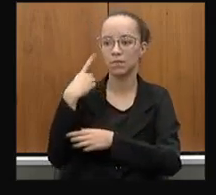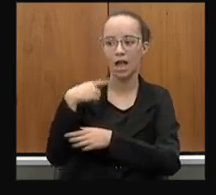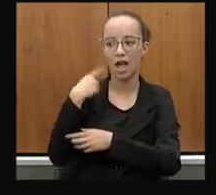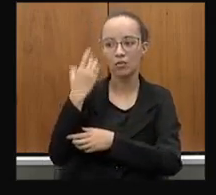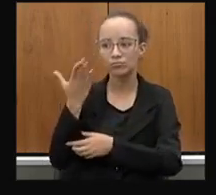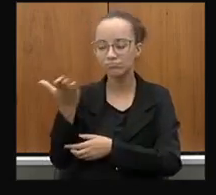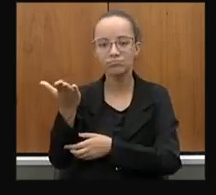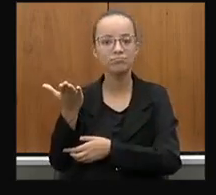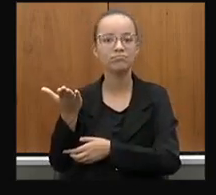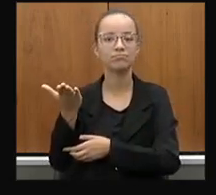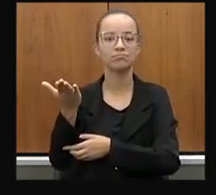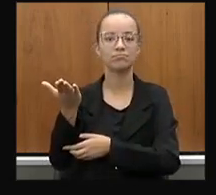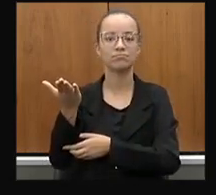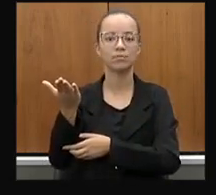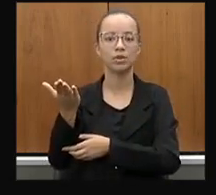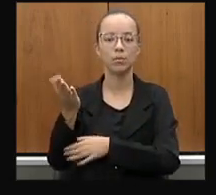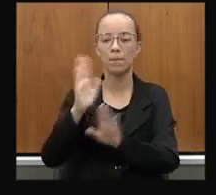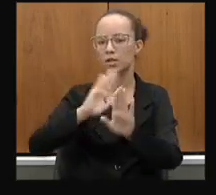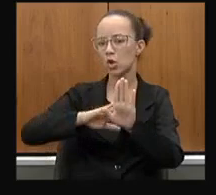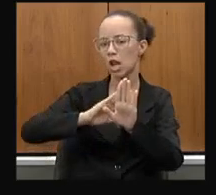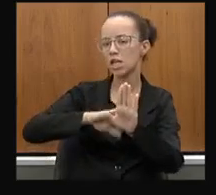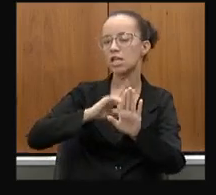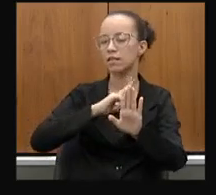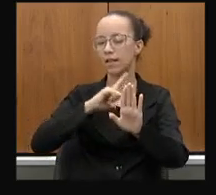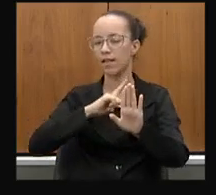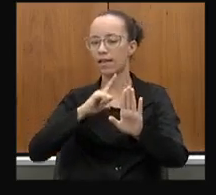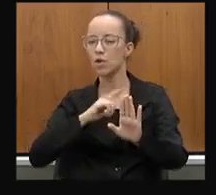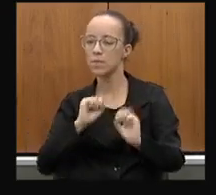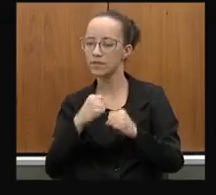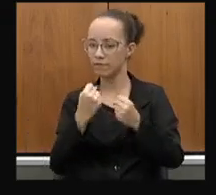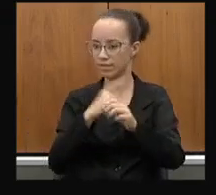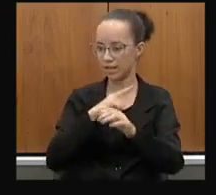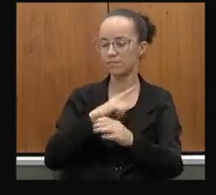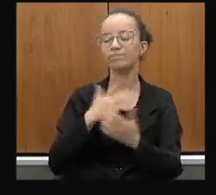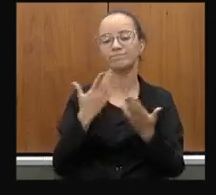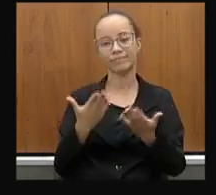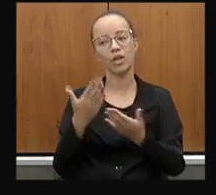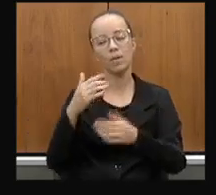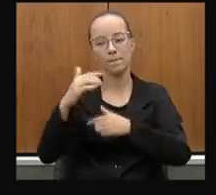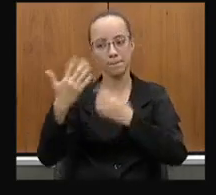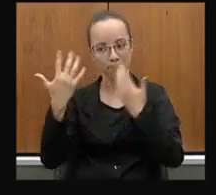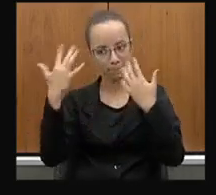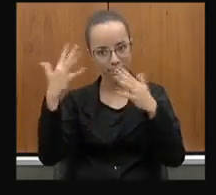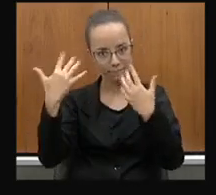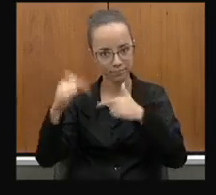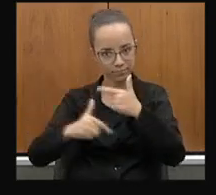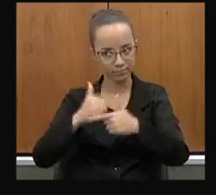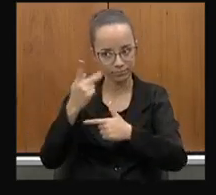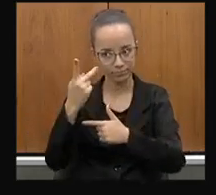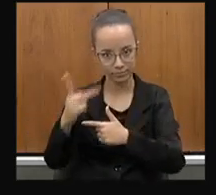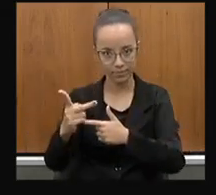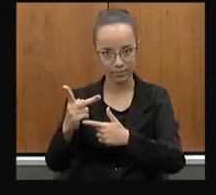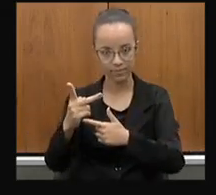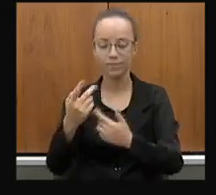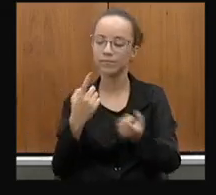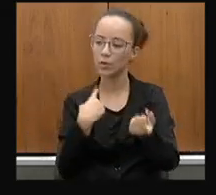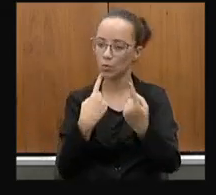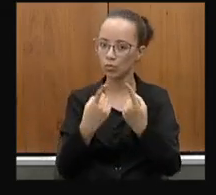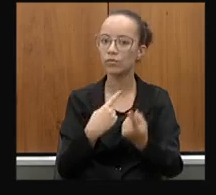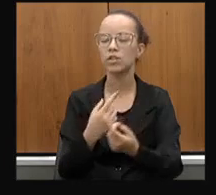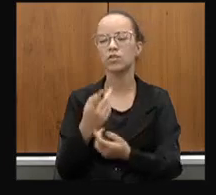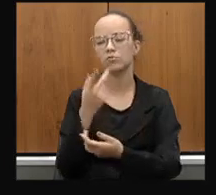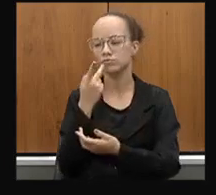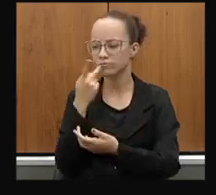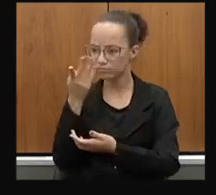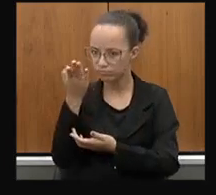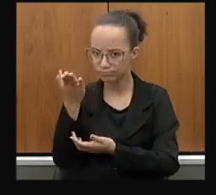tem claramente uma ideologia, que tem claramente uma defesa. Parabéns pelo trabalho que fez na comissão de ferrovia e eu já disse pessoalmente a